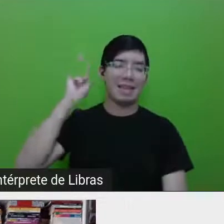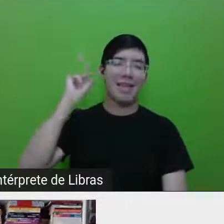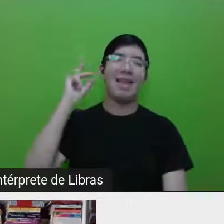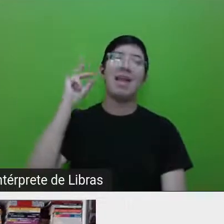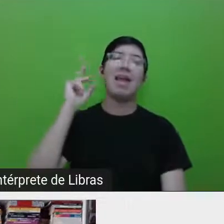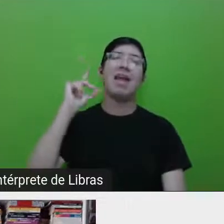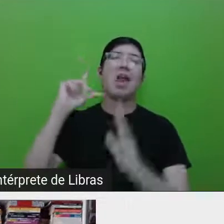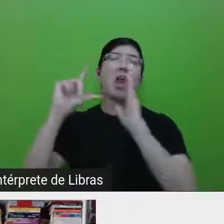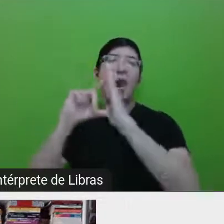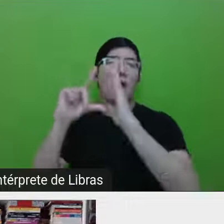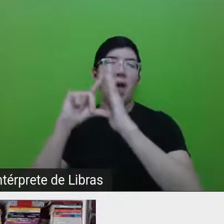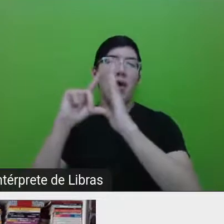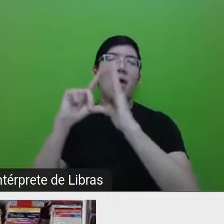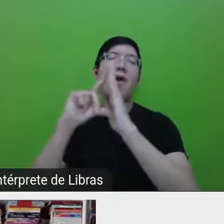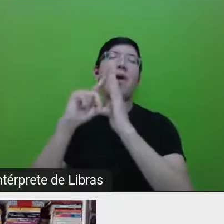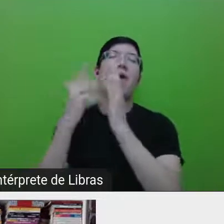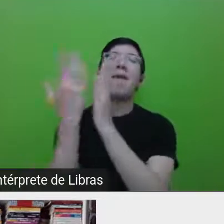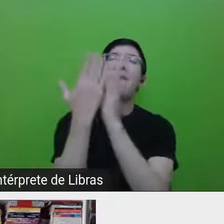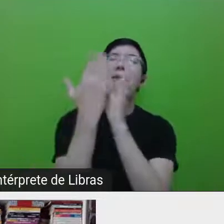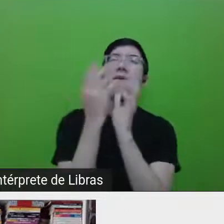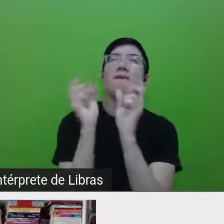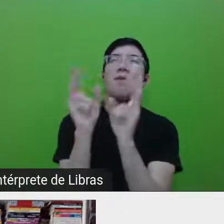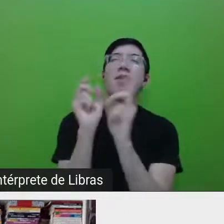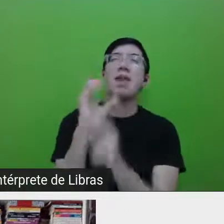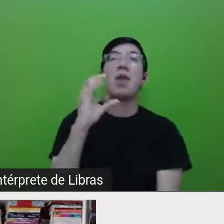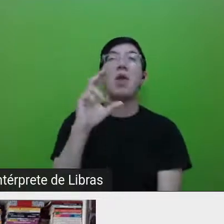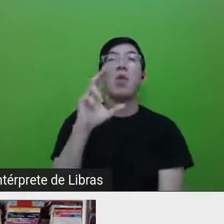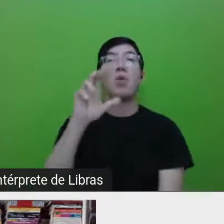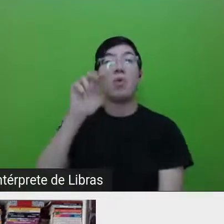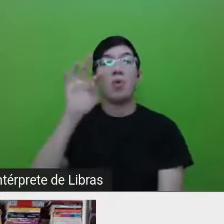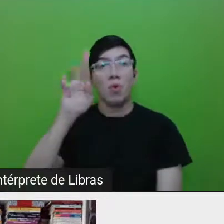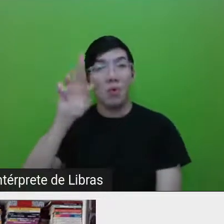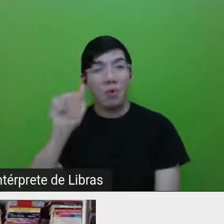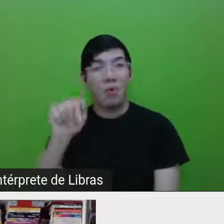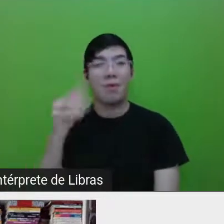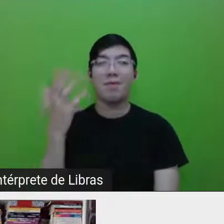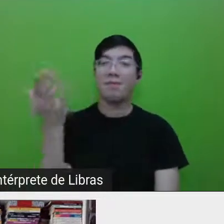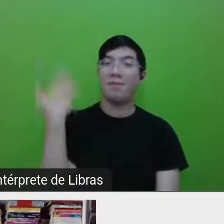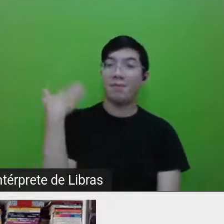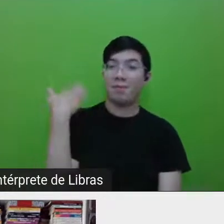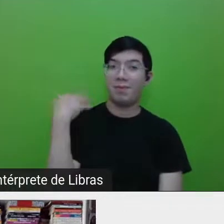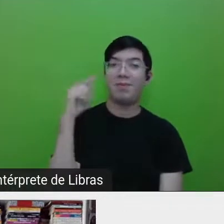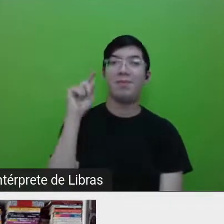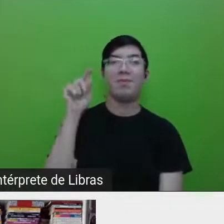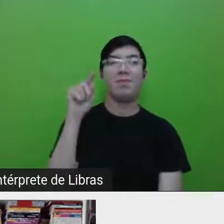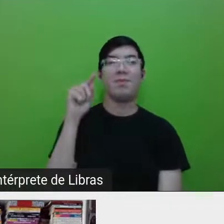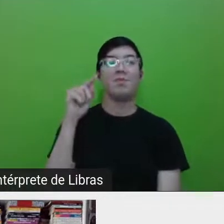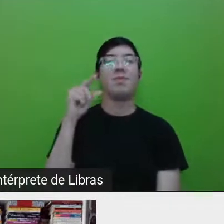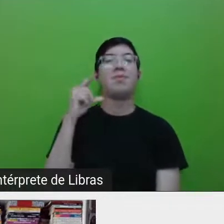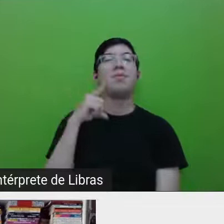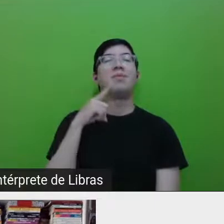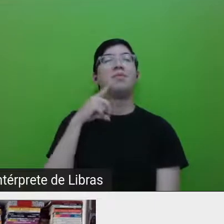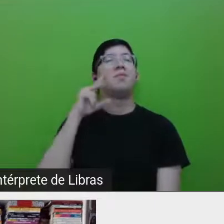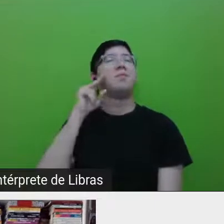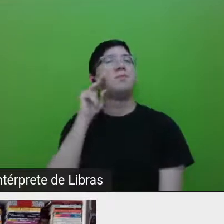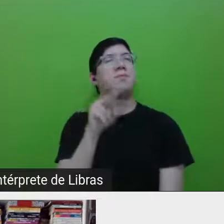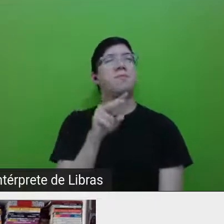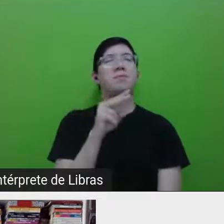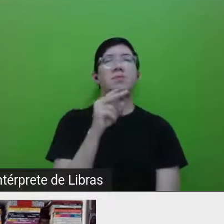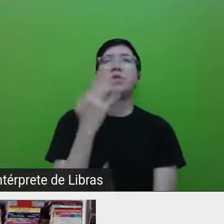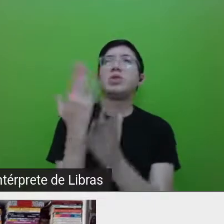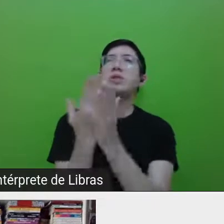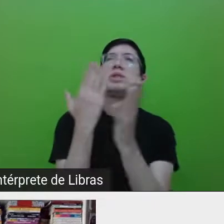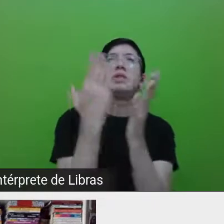a Febre Ferrante, né? Eu me deparava com os livros da Tetralogia. Então, eu